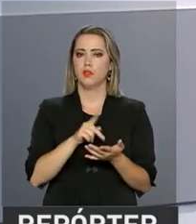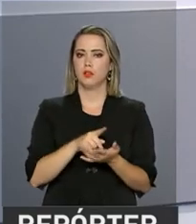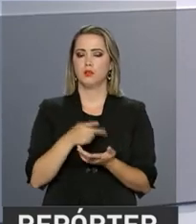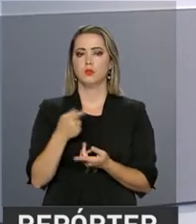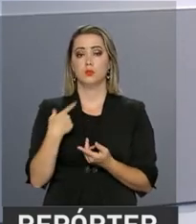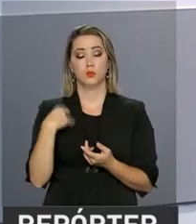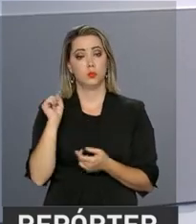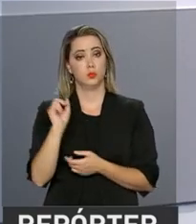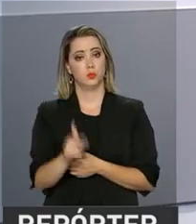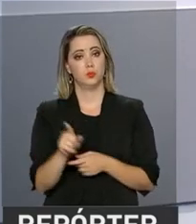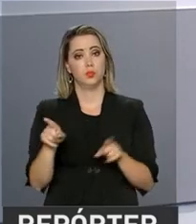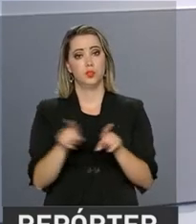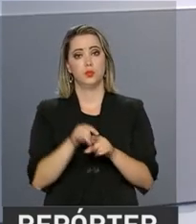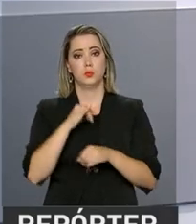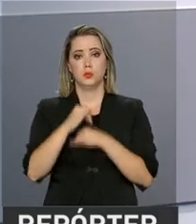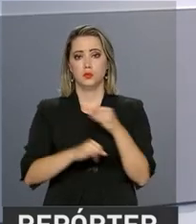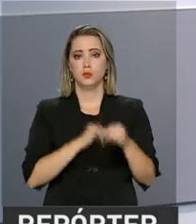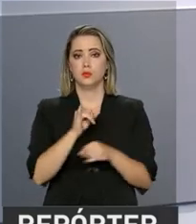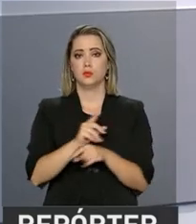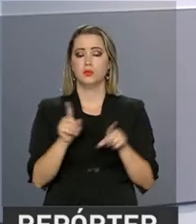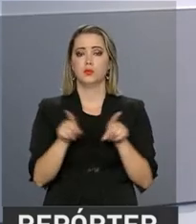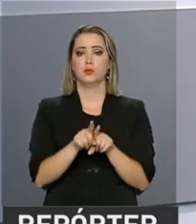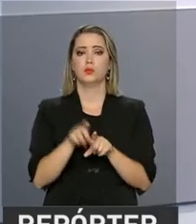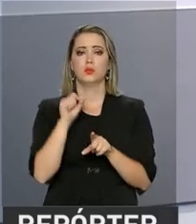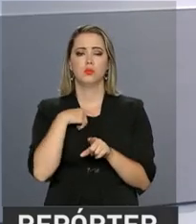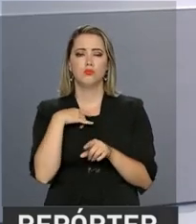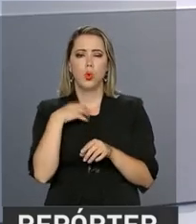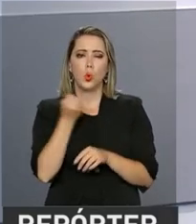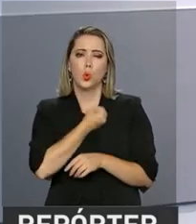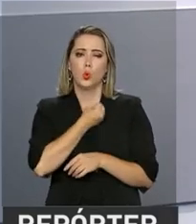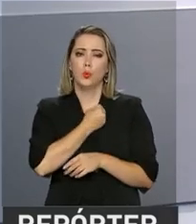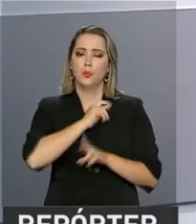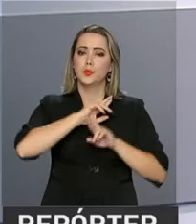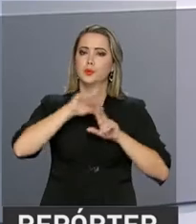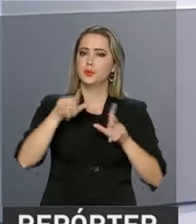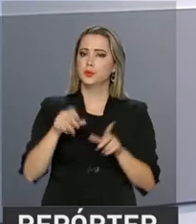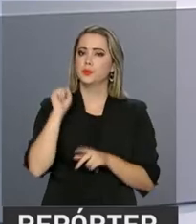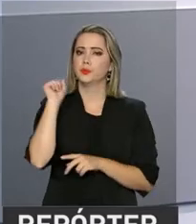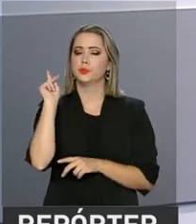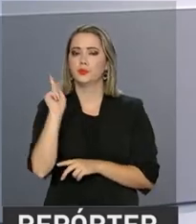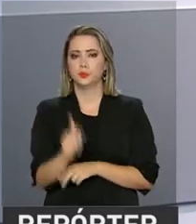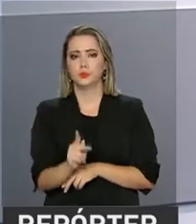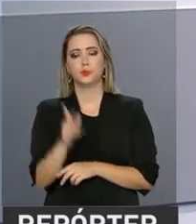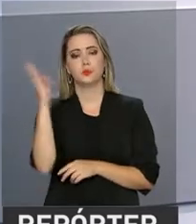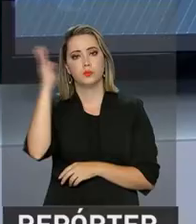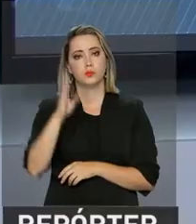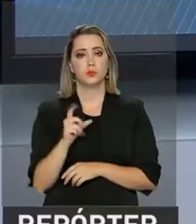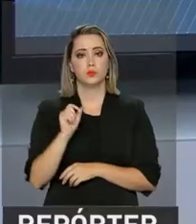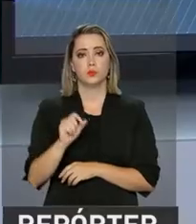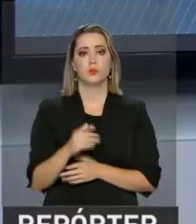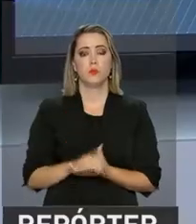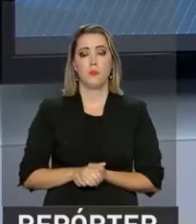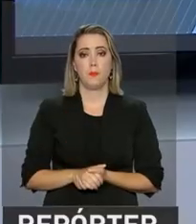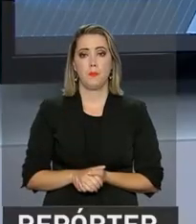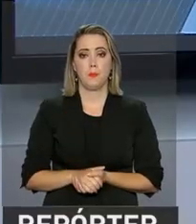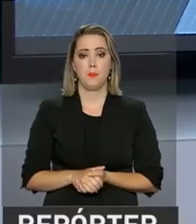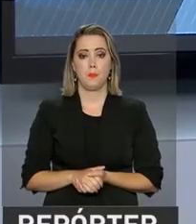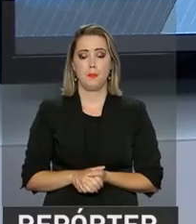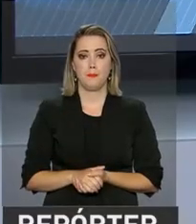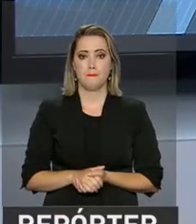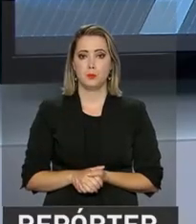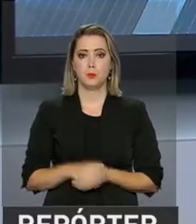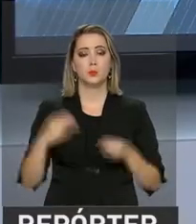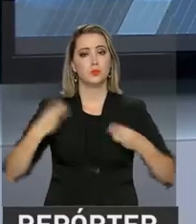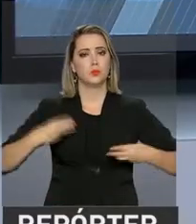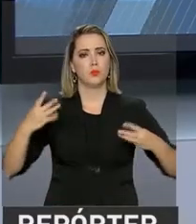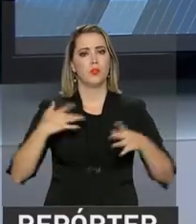além de informações orçamentárias, estatísticas e dados em relação à Previdência no Brasil. O ministro